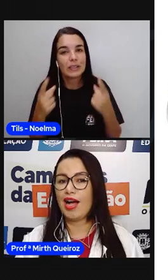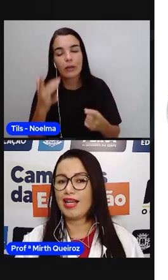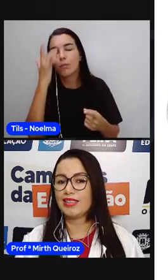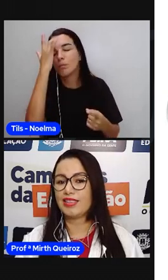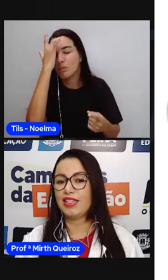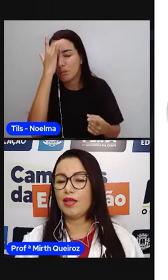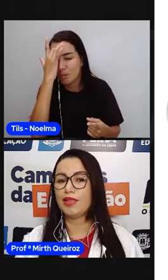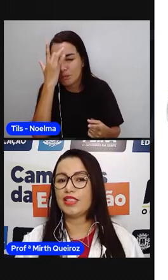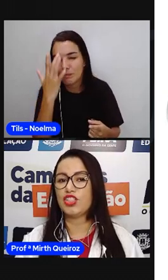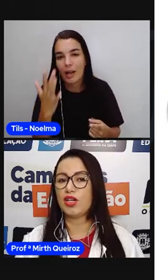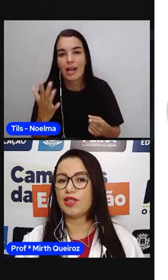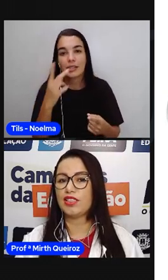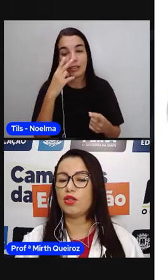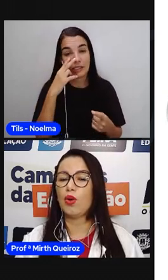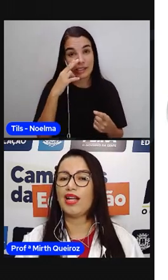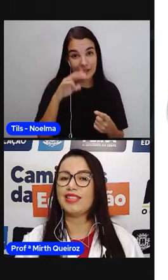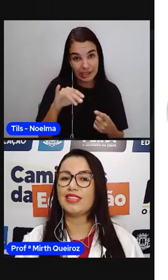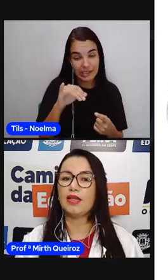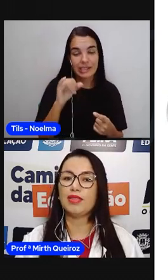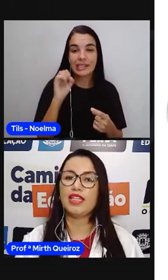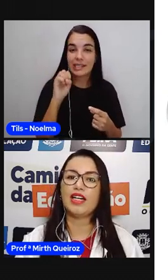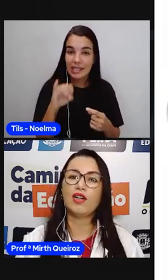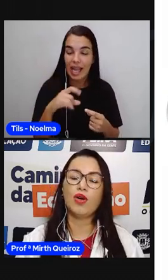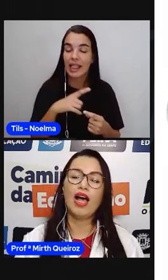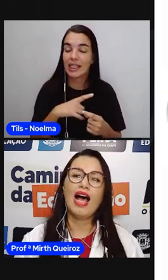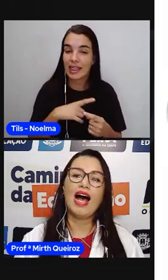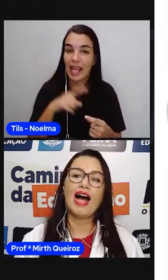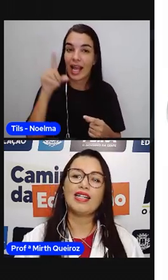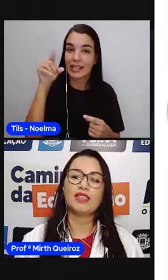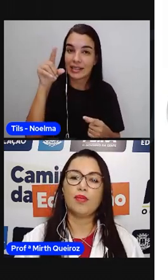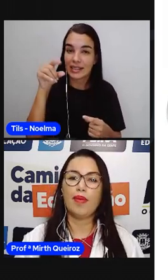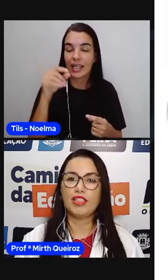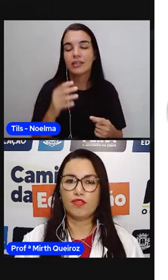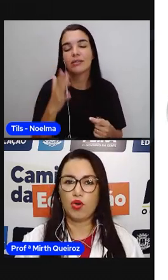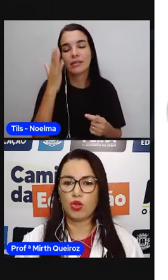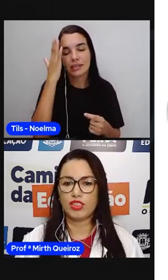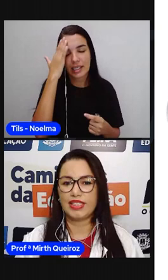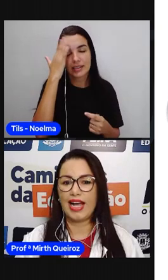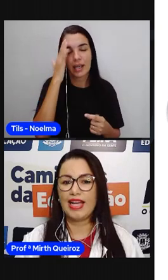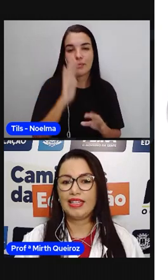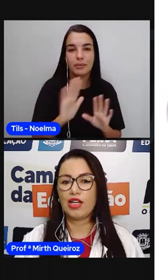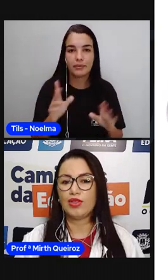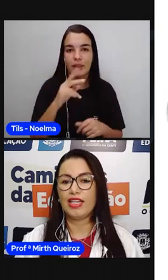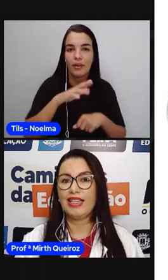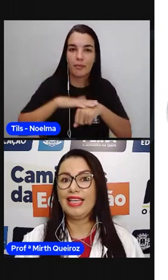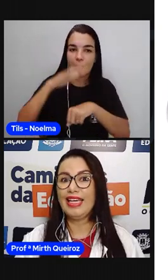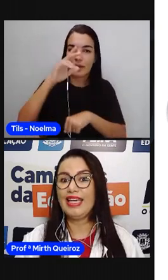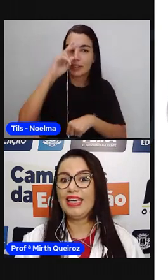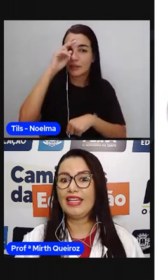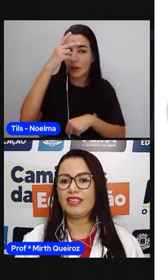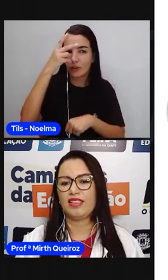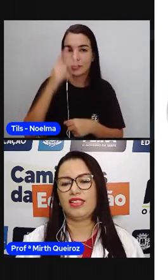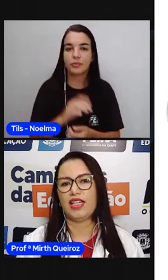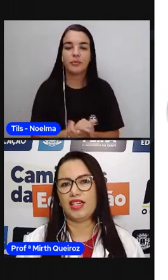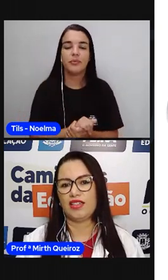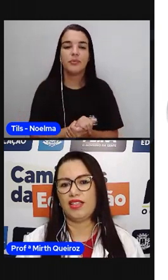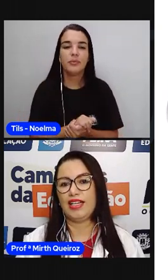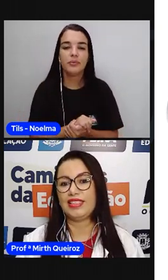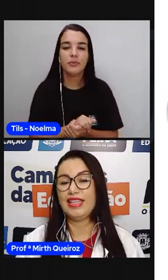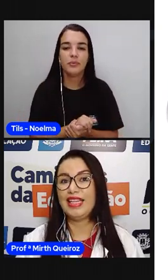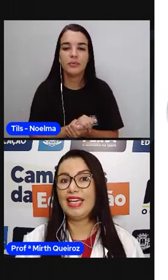Então, as sílabas que estão acentuadas sempre serão as mais fortes, tá? Então, delícia.